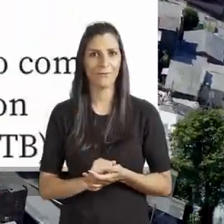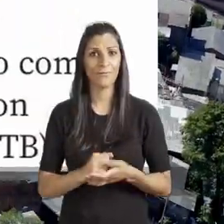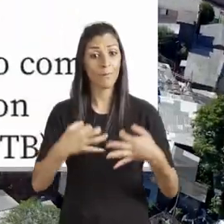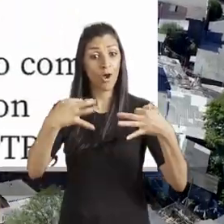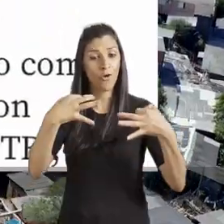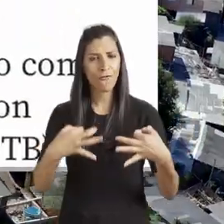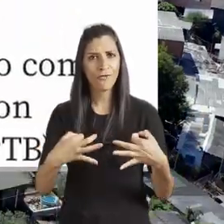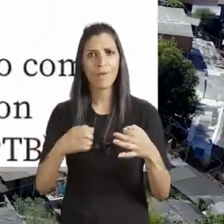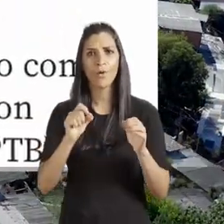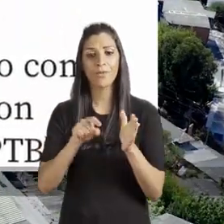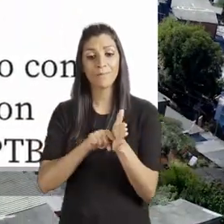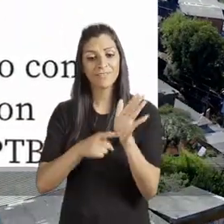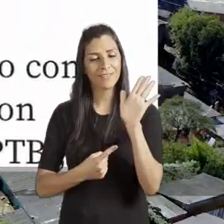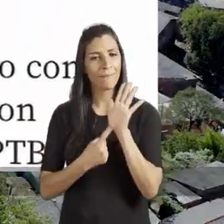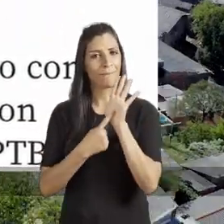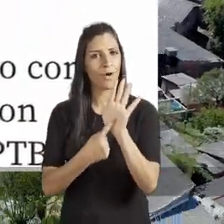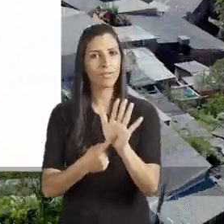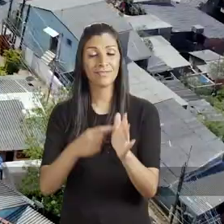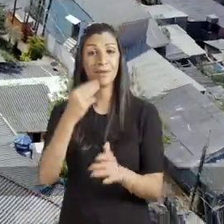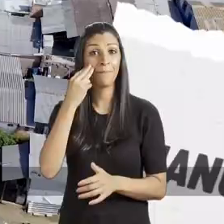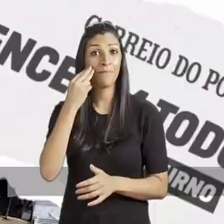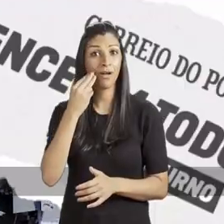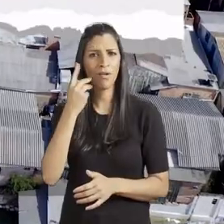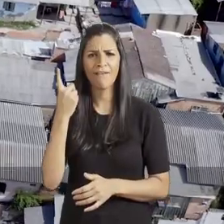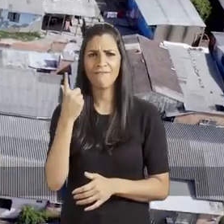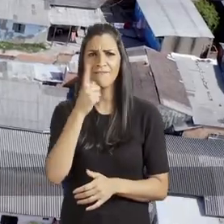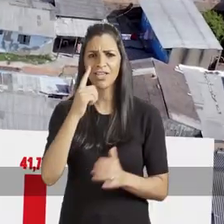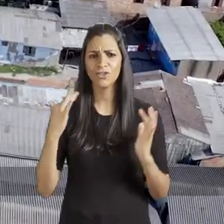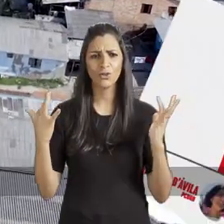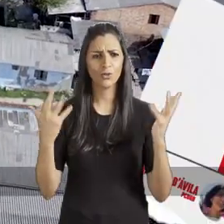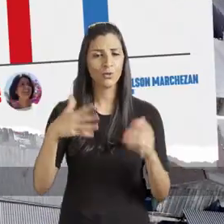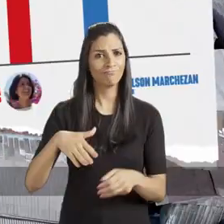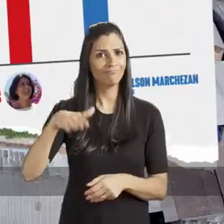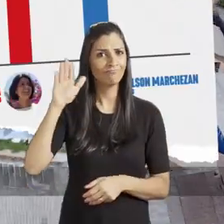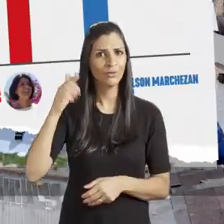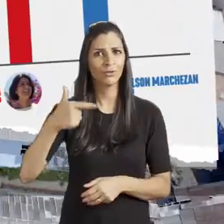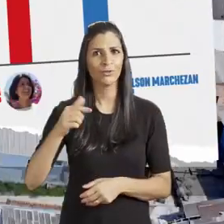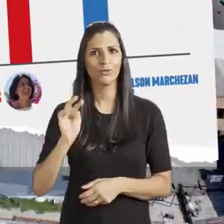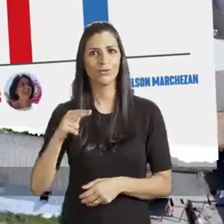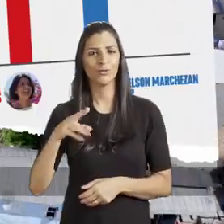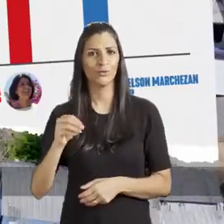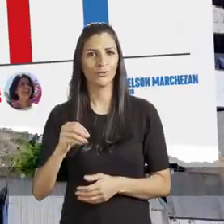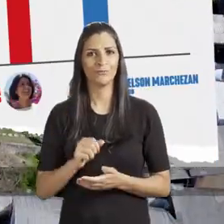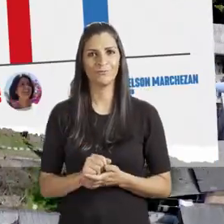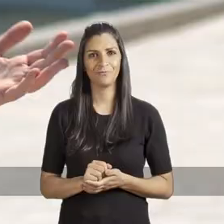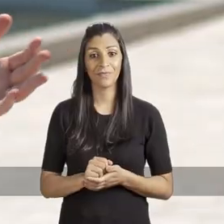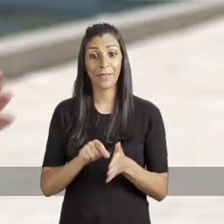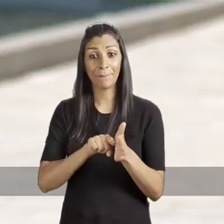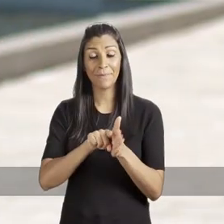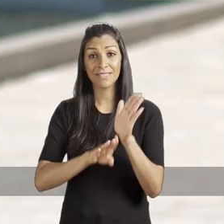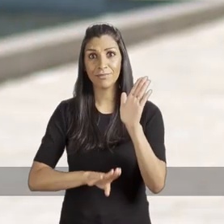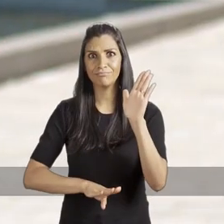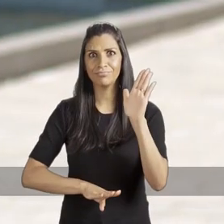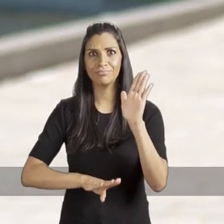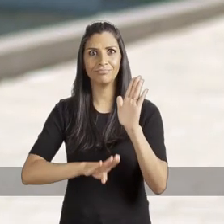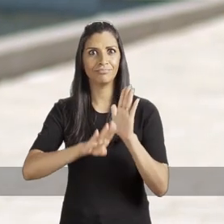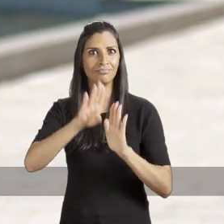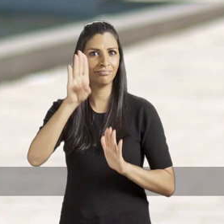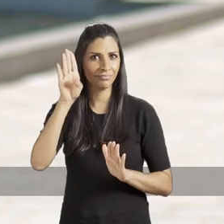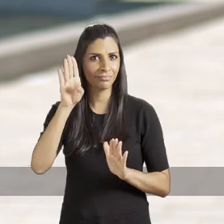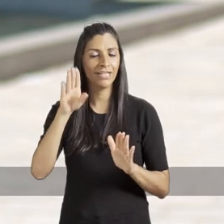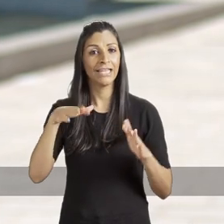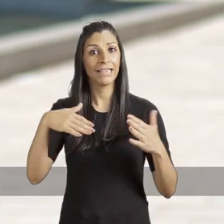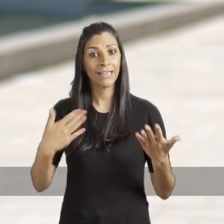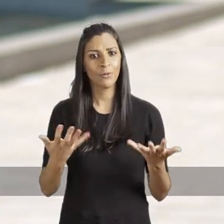Dava para confirmar o que dizem todas as pesquisas. Manuela vence todos os adversários no segundo turno. Estamos liderando todas as